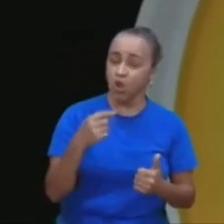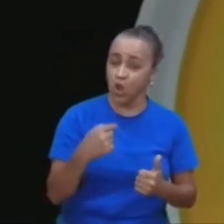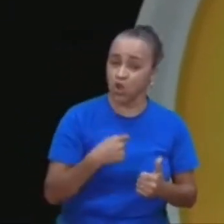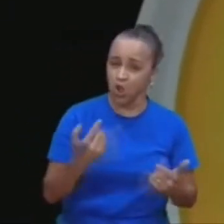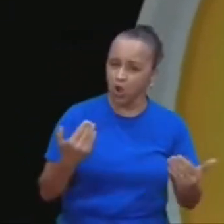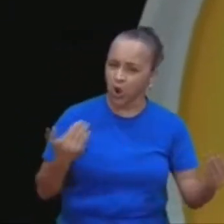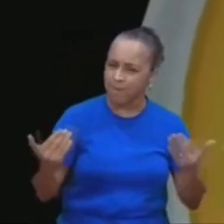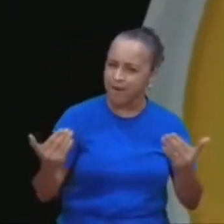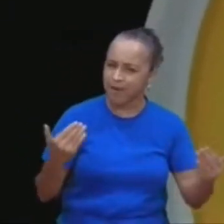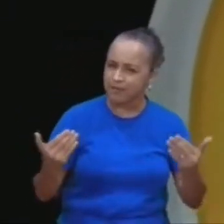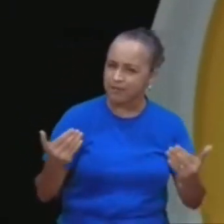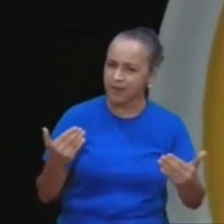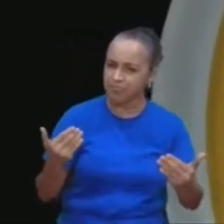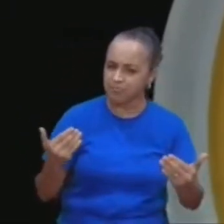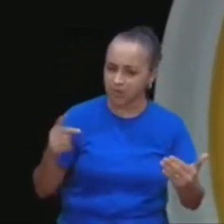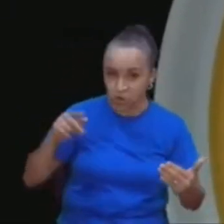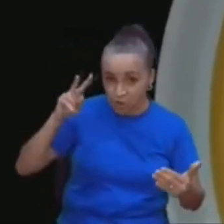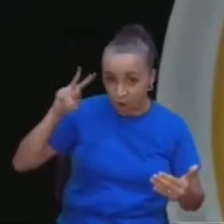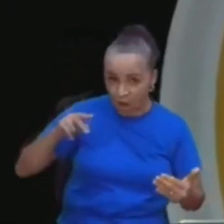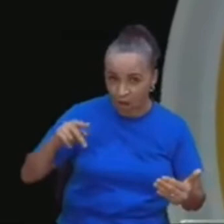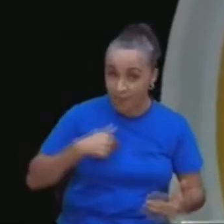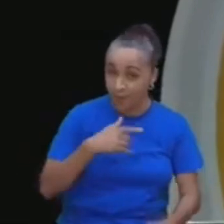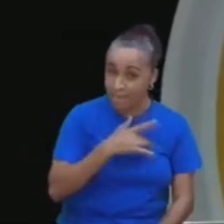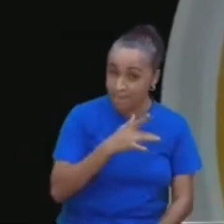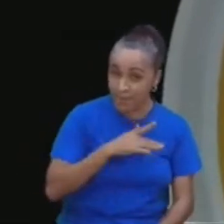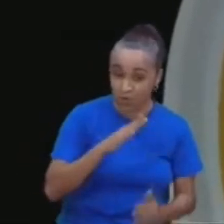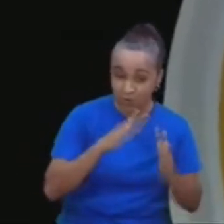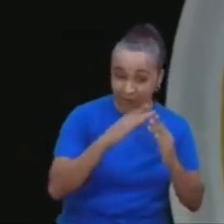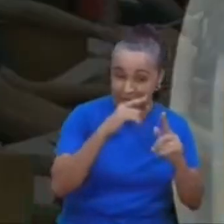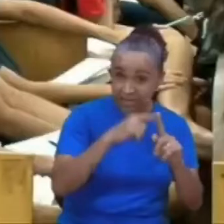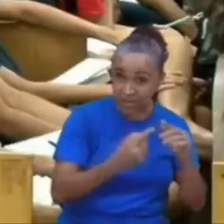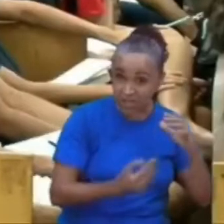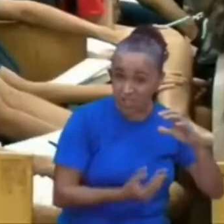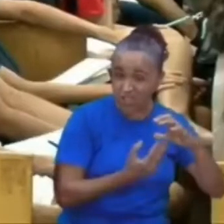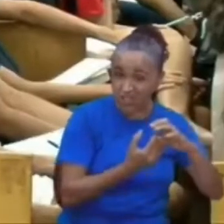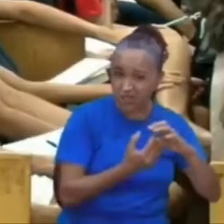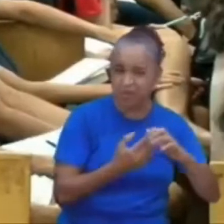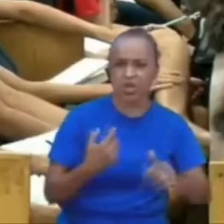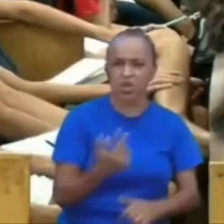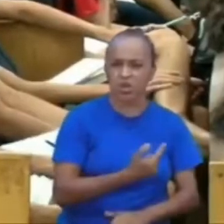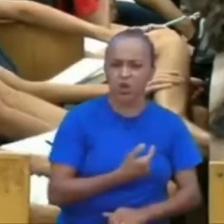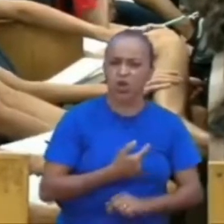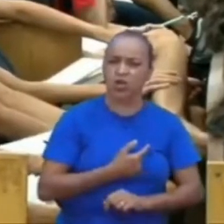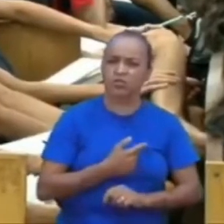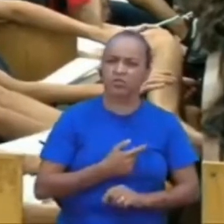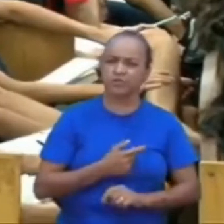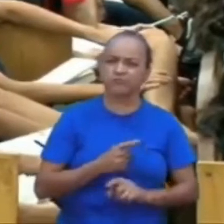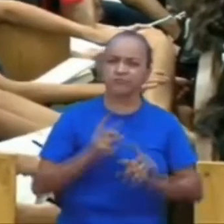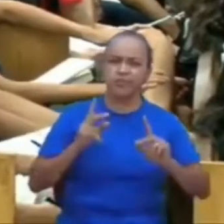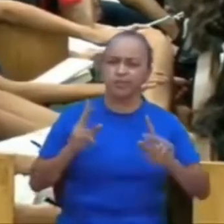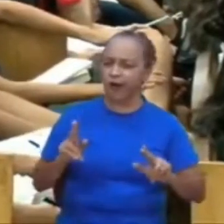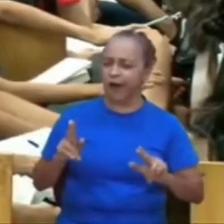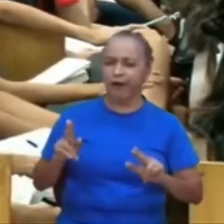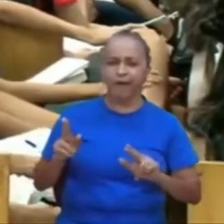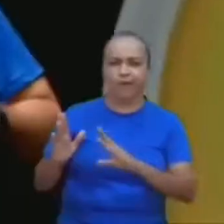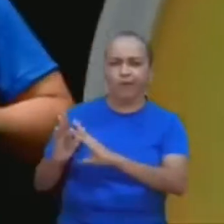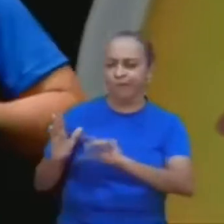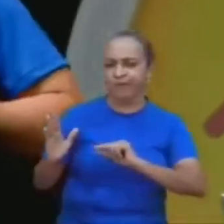medo, para essa igreja, para esses jovens, é que nós nos tornemos, evangelistas,